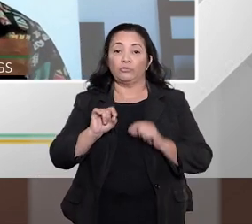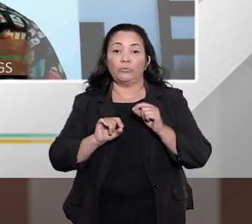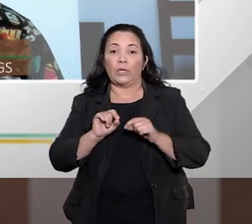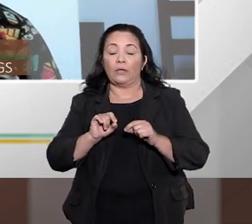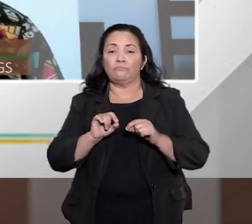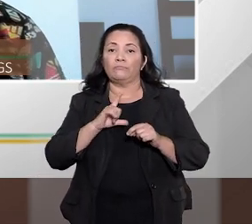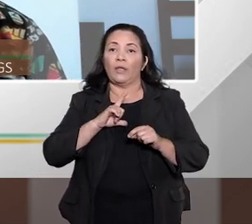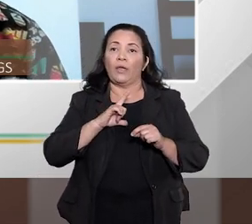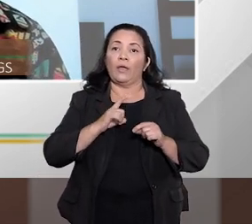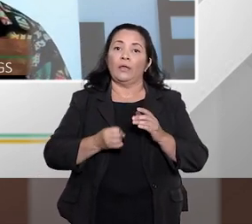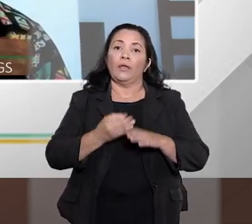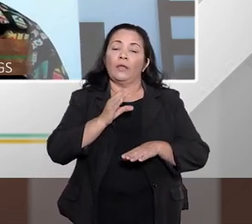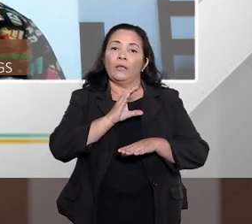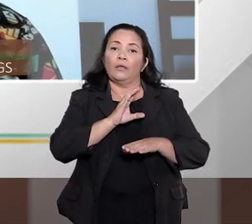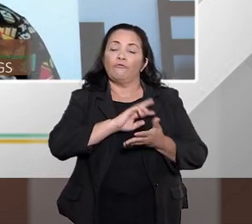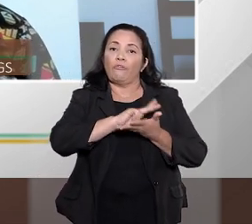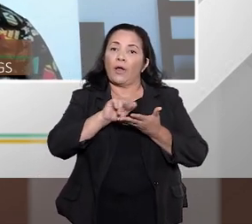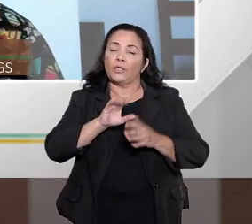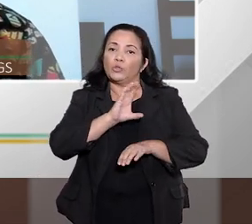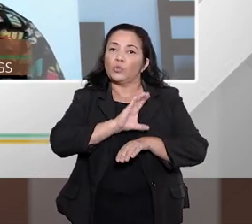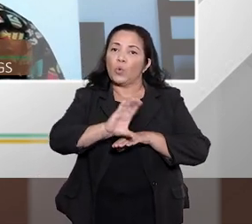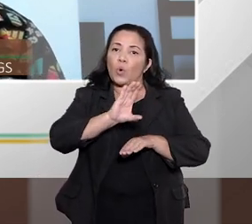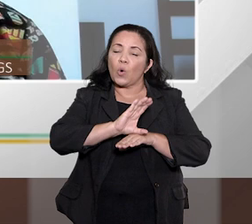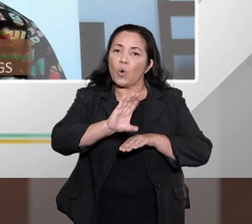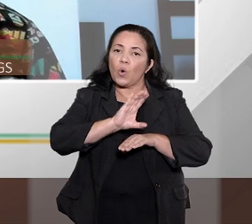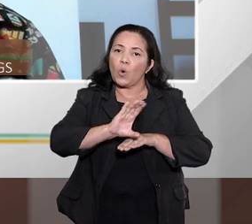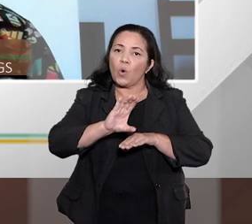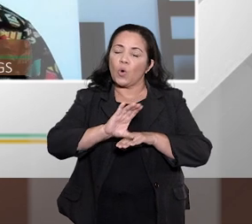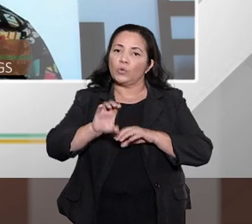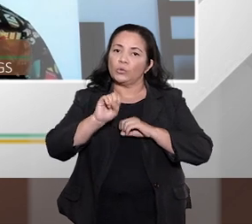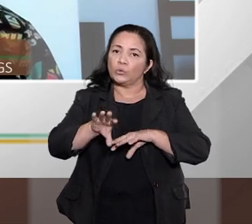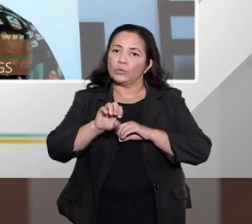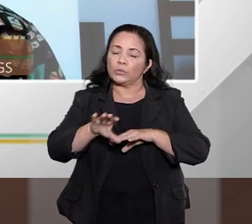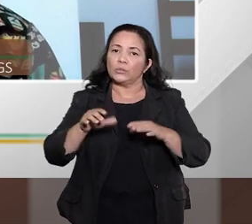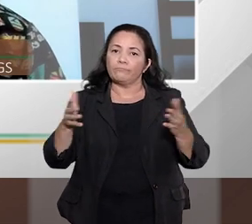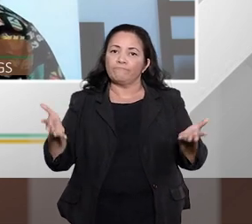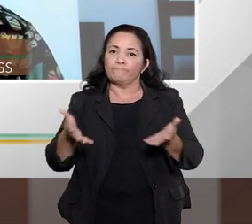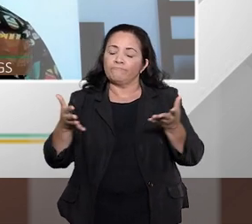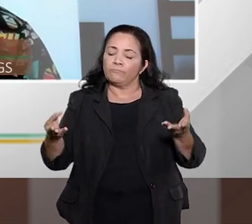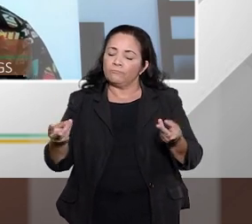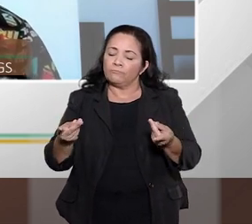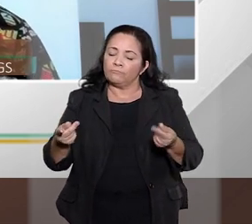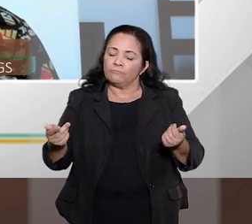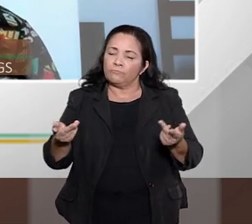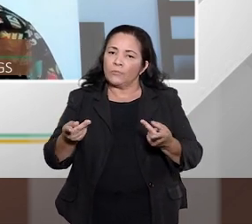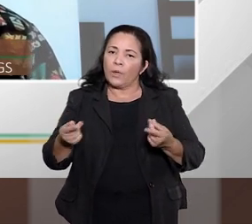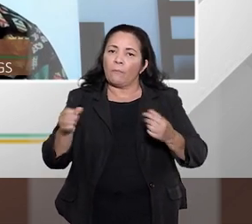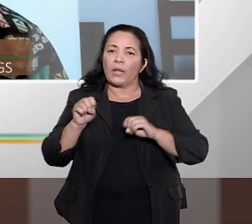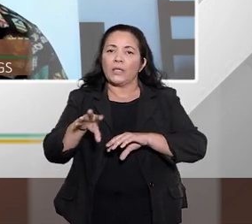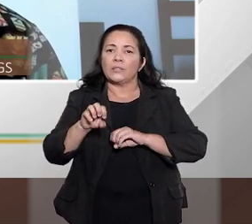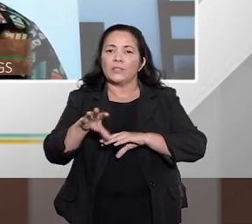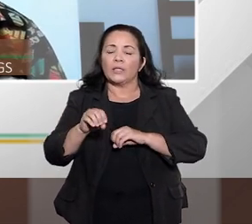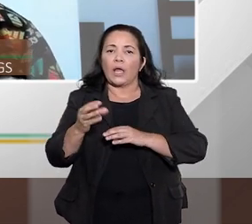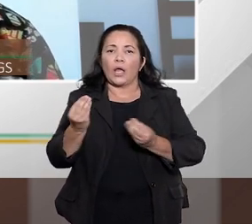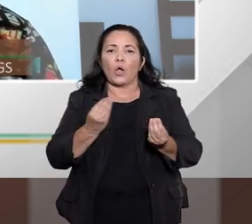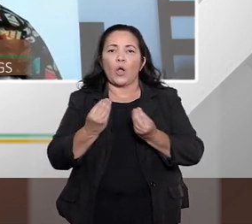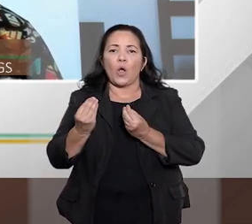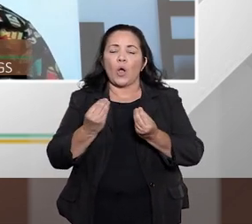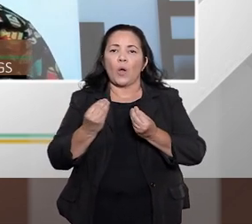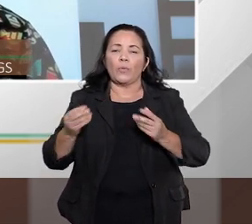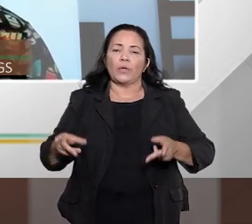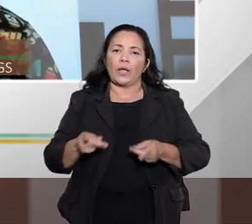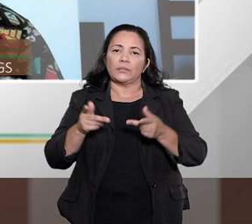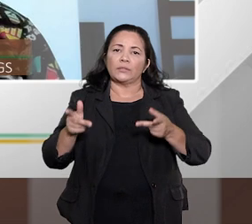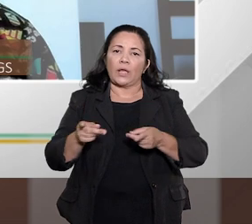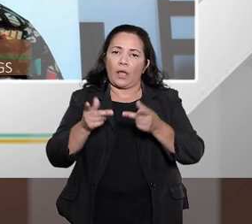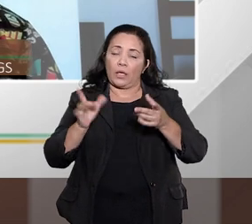capacitações e também sensibilização para melhoria e práticas mais responsáveis né a verdade que